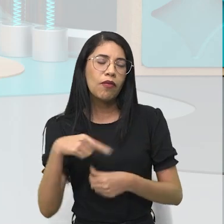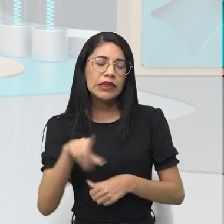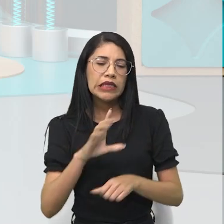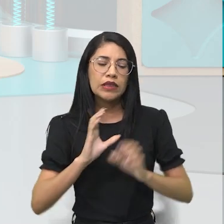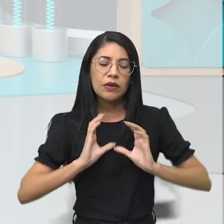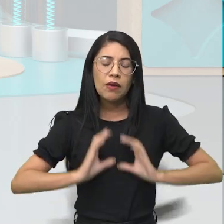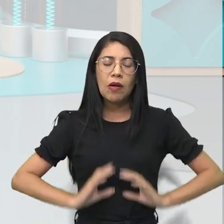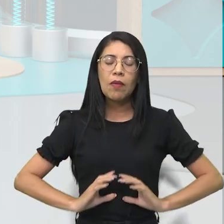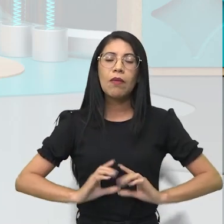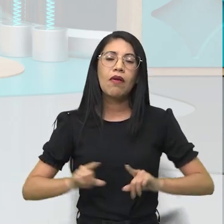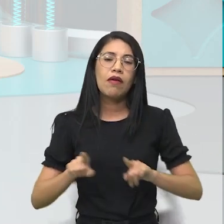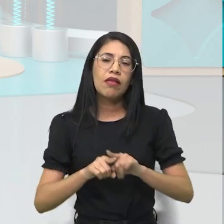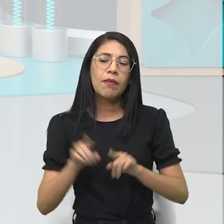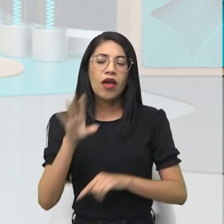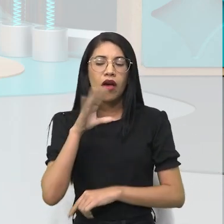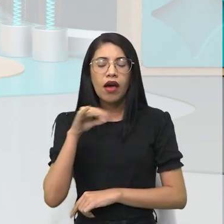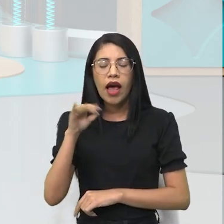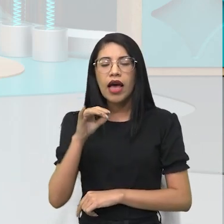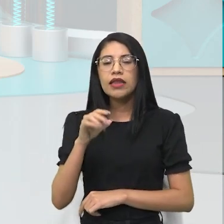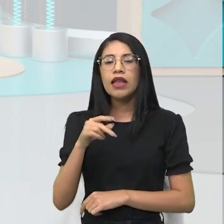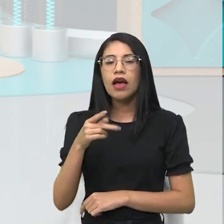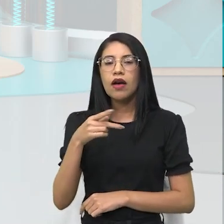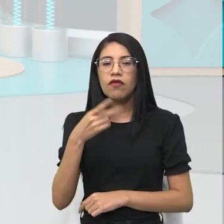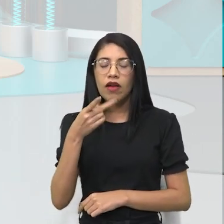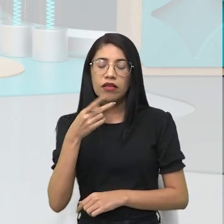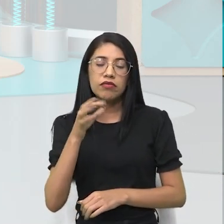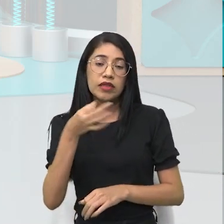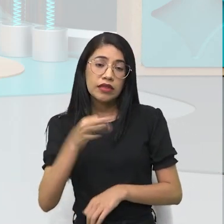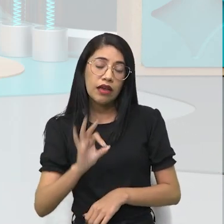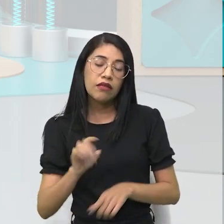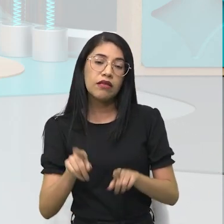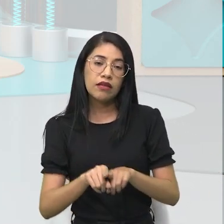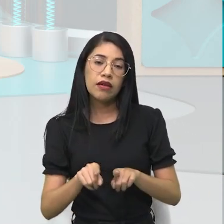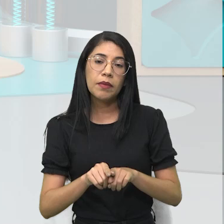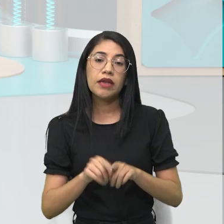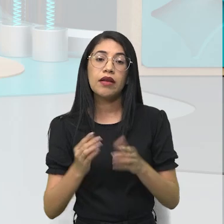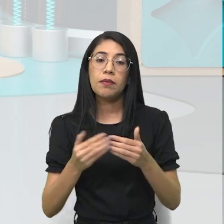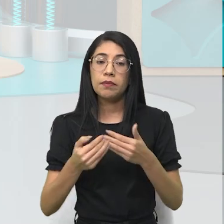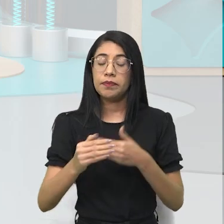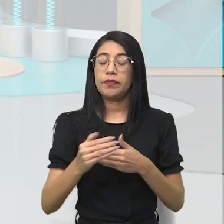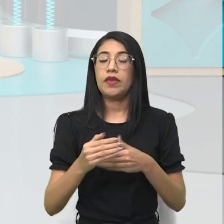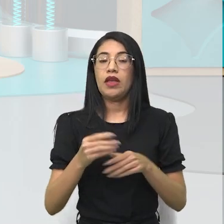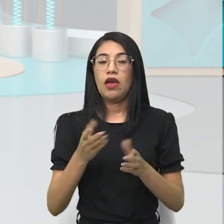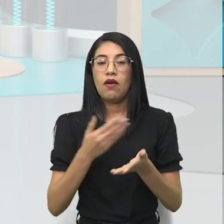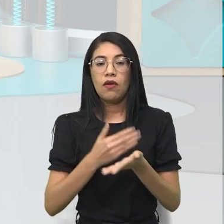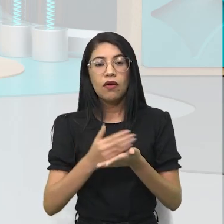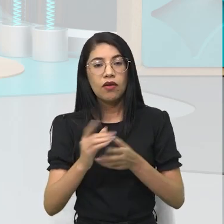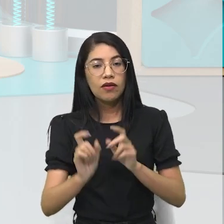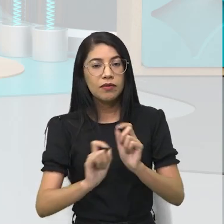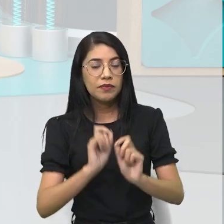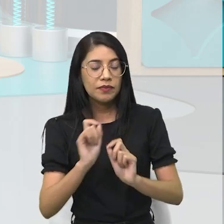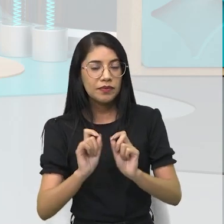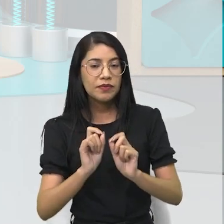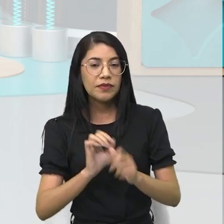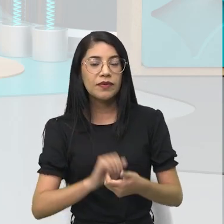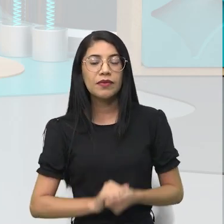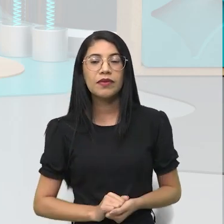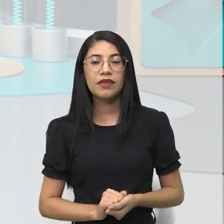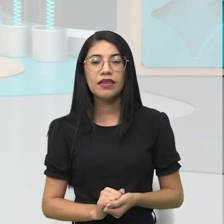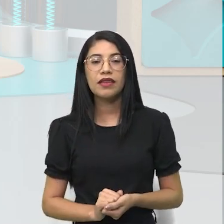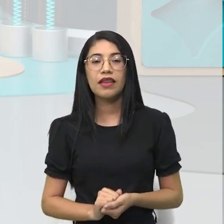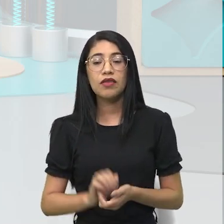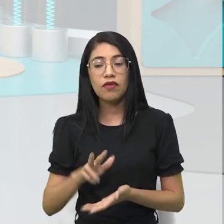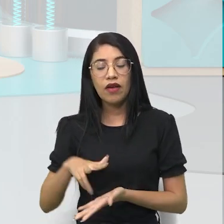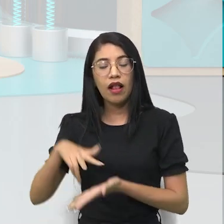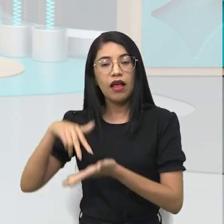postura, né? A oralidade, se você está falando corretamente. E desde o momento que você começa, que você já